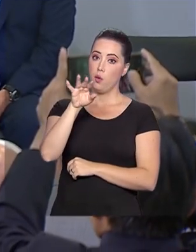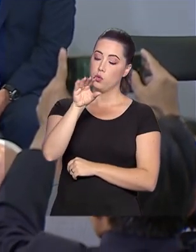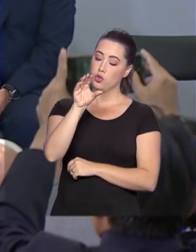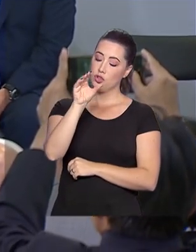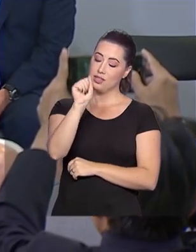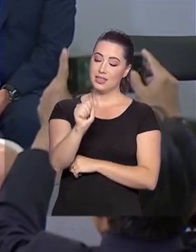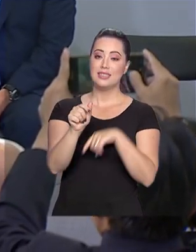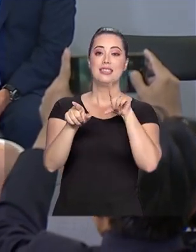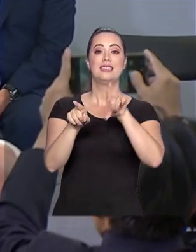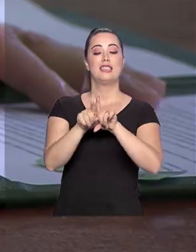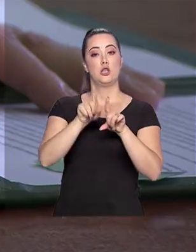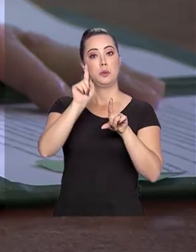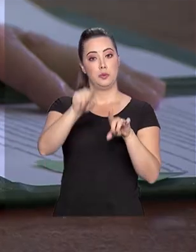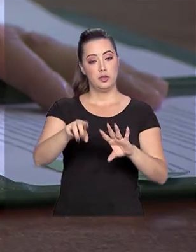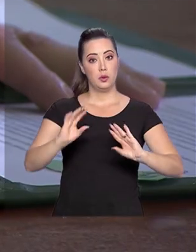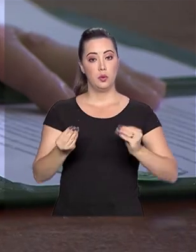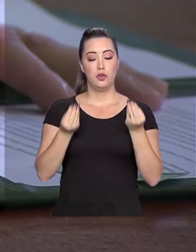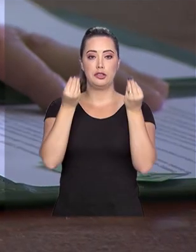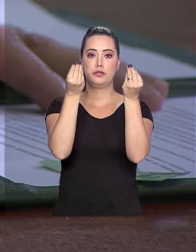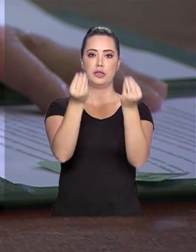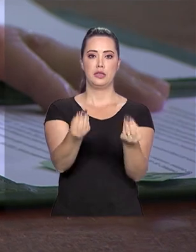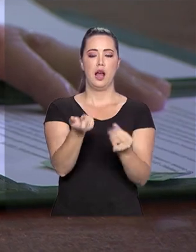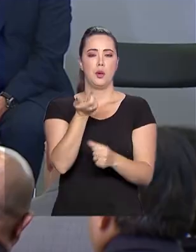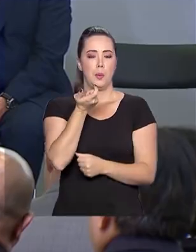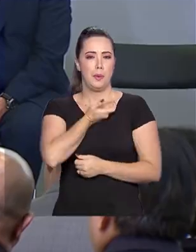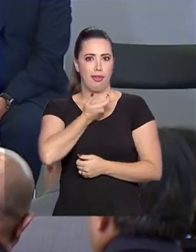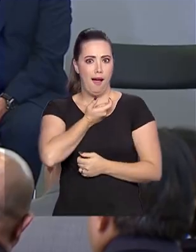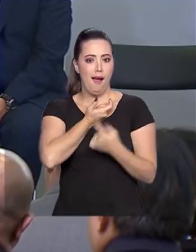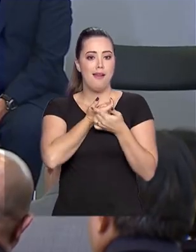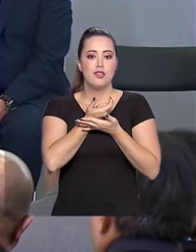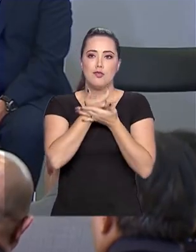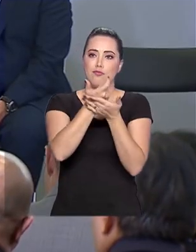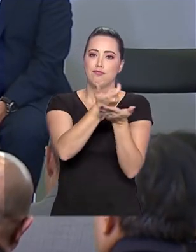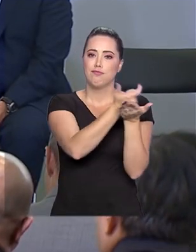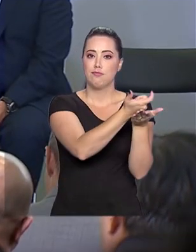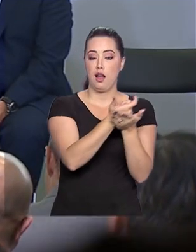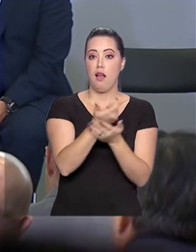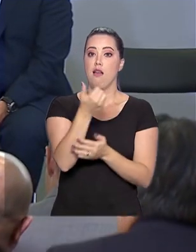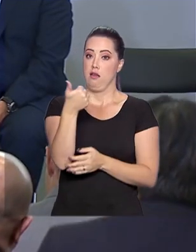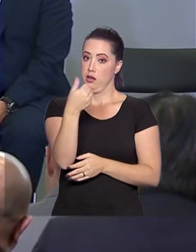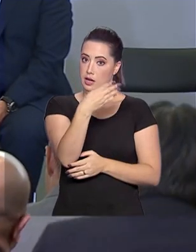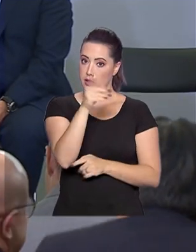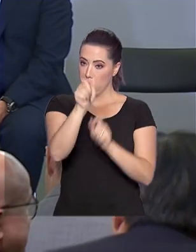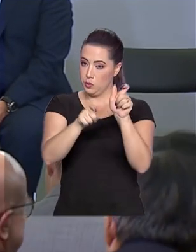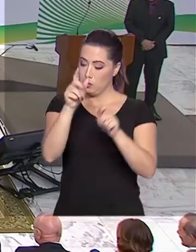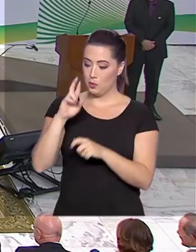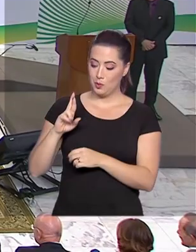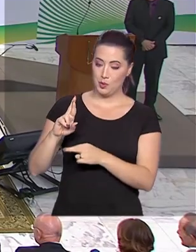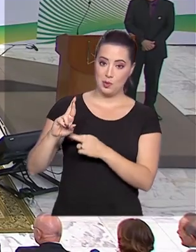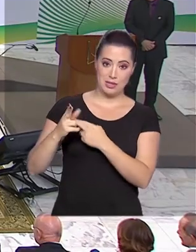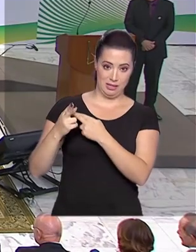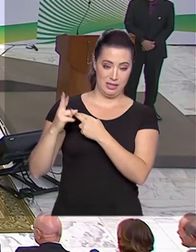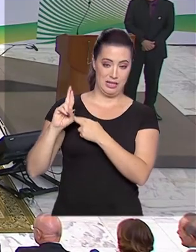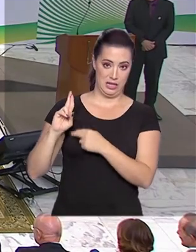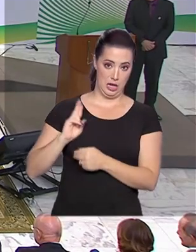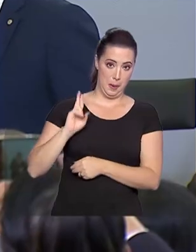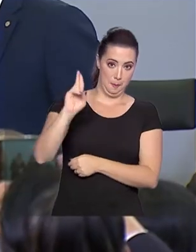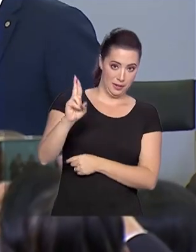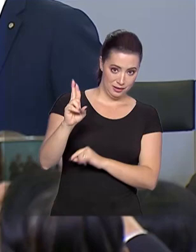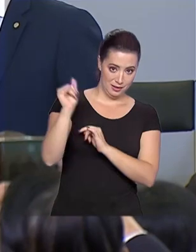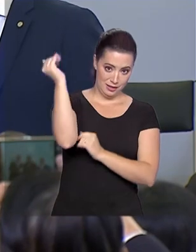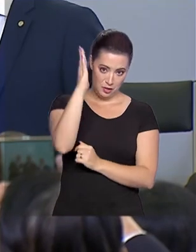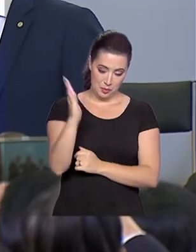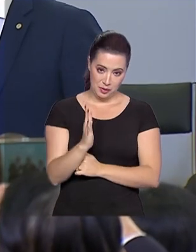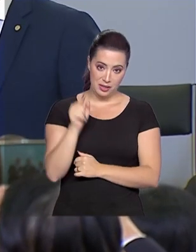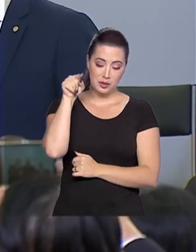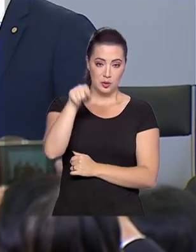relembrar este momento, foram entregues medalhas de honra ao mérito desportivo para 14 atletas que representaram, fizeram história representando o